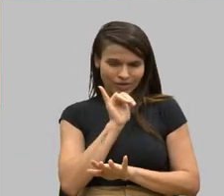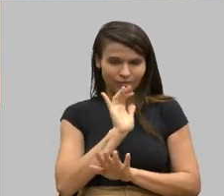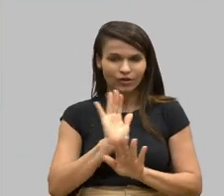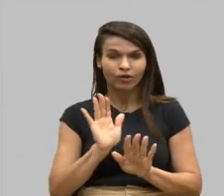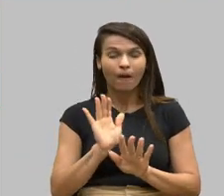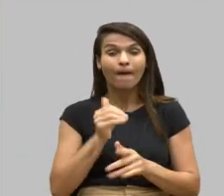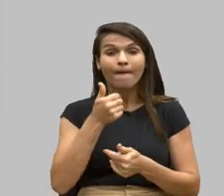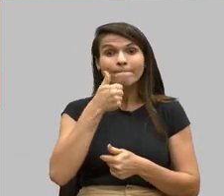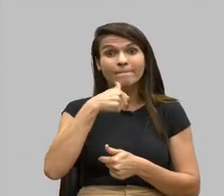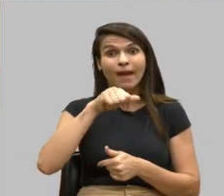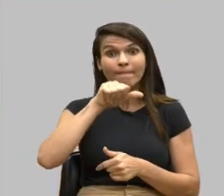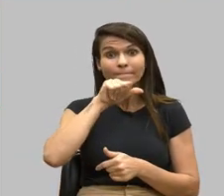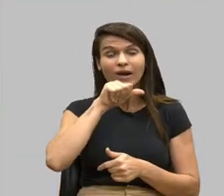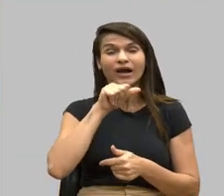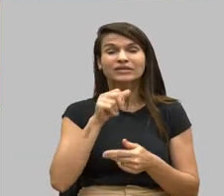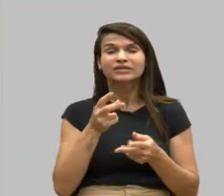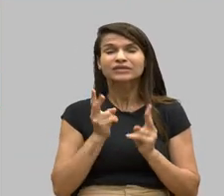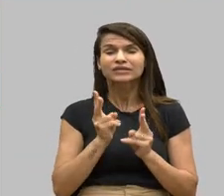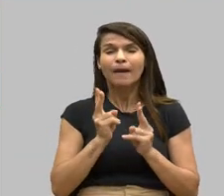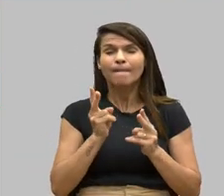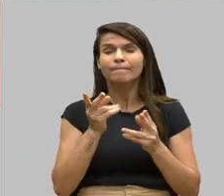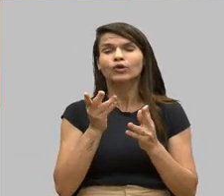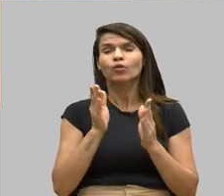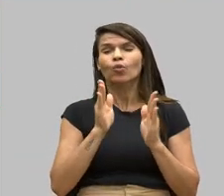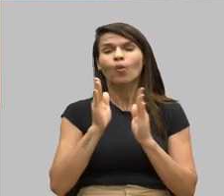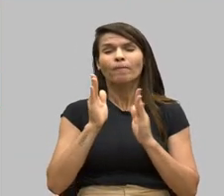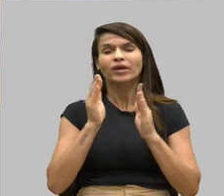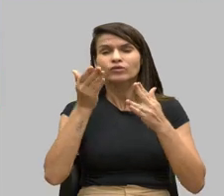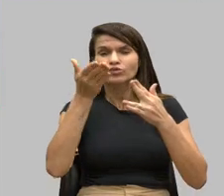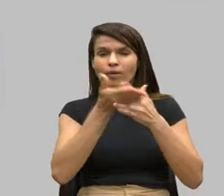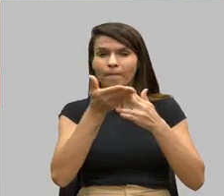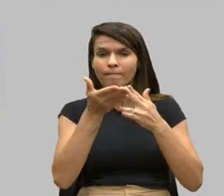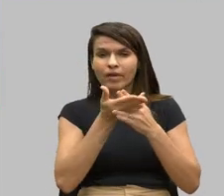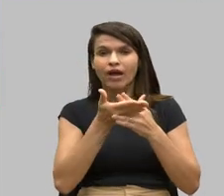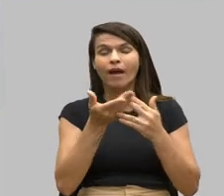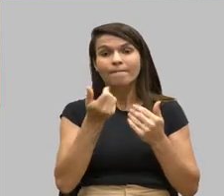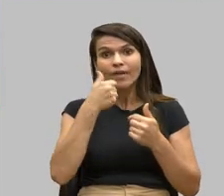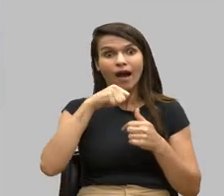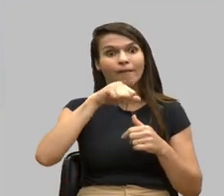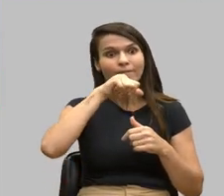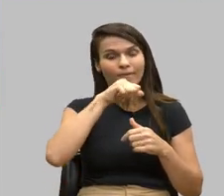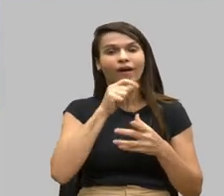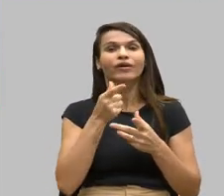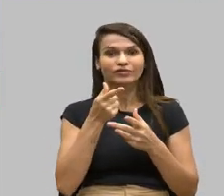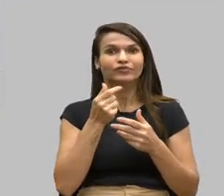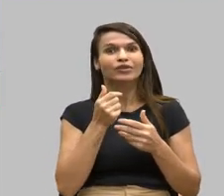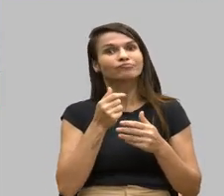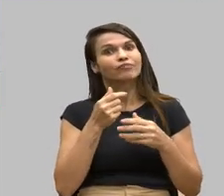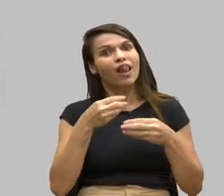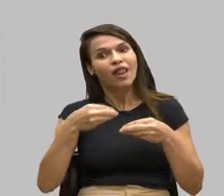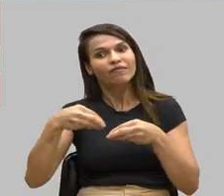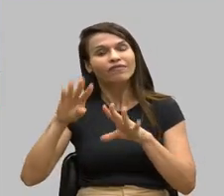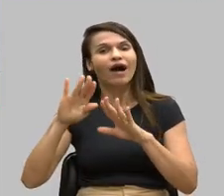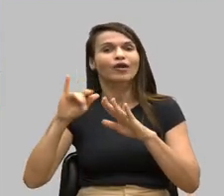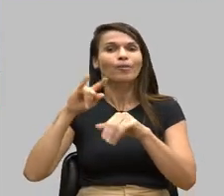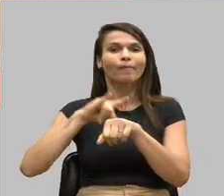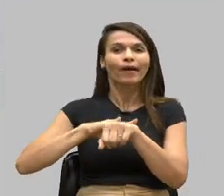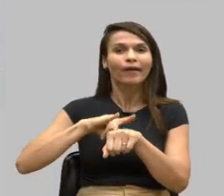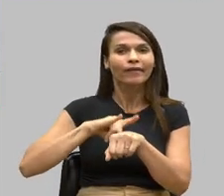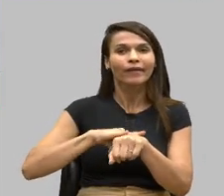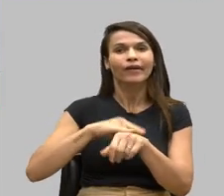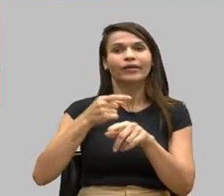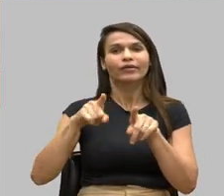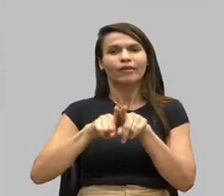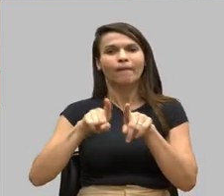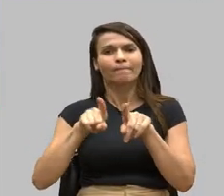recreio, me colocar para ir ao banheiro, levar um lanche para mim. E isso se estendeu ao ensino